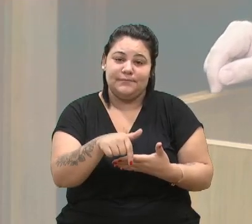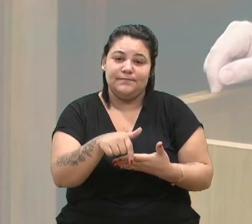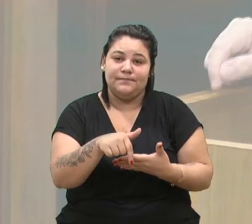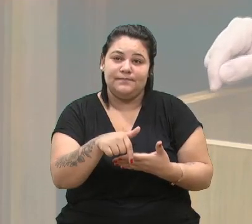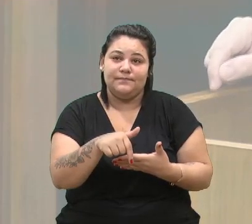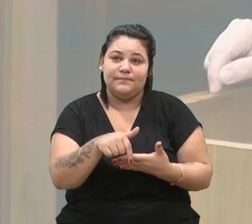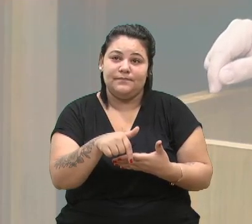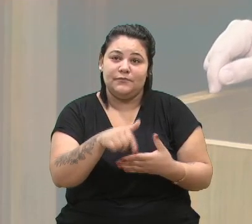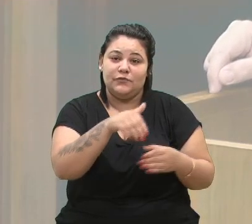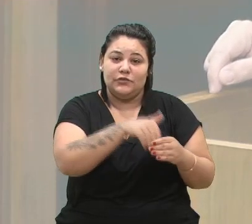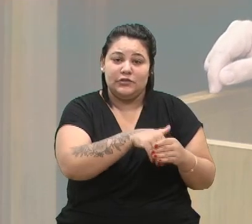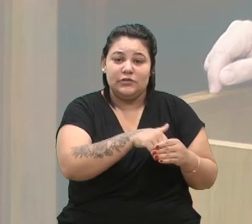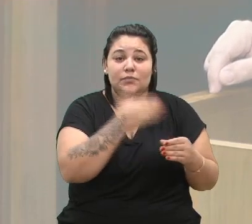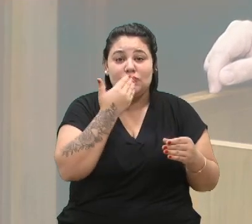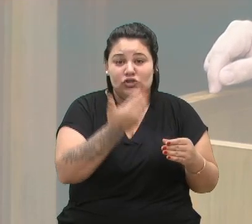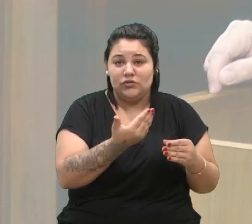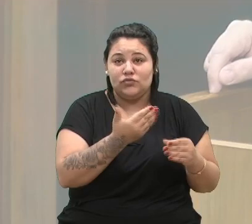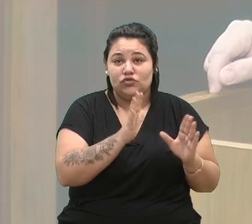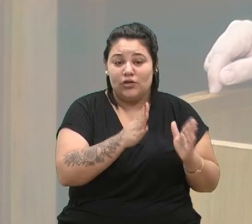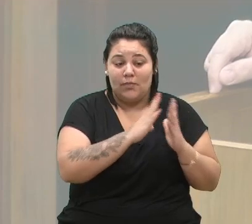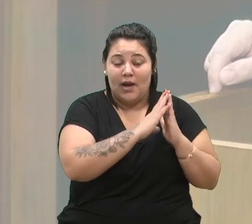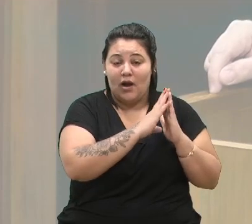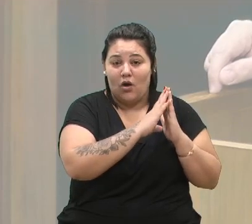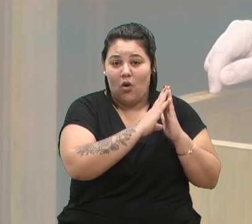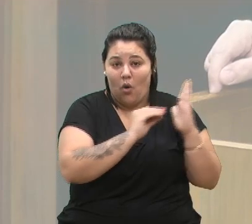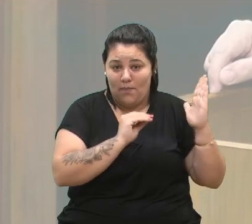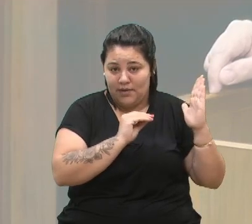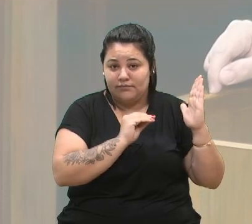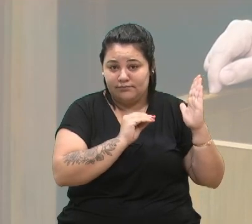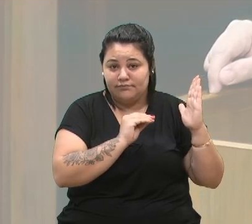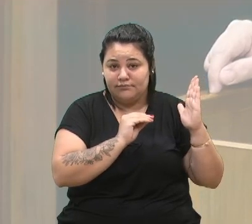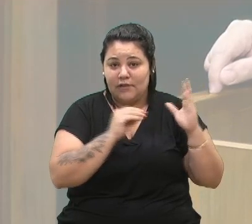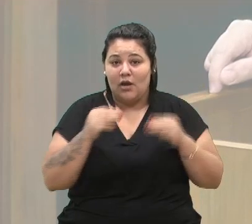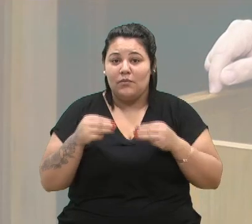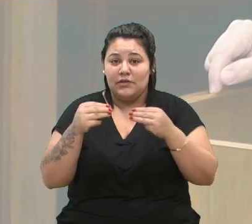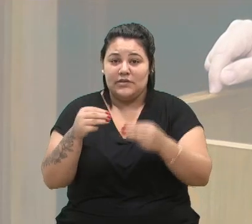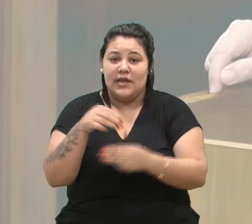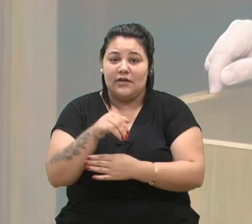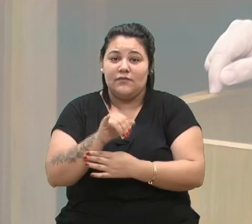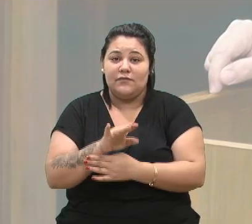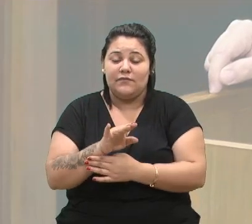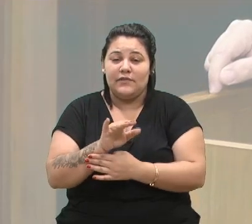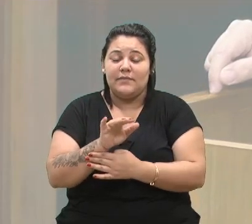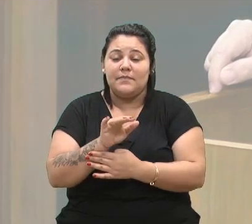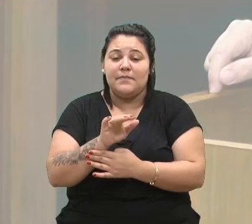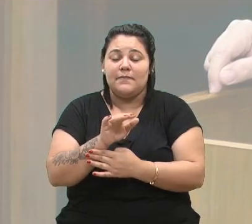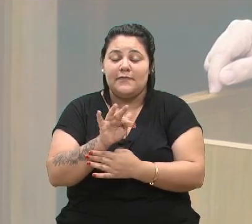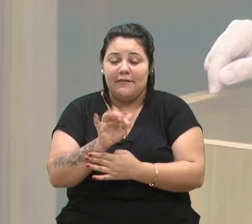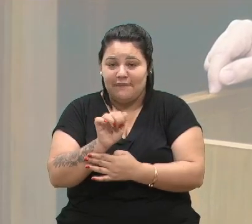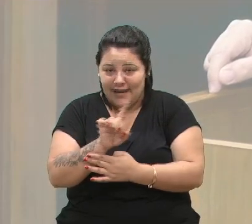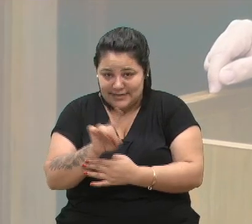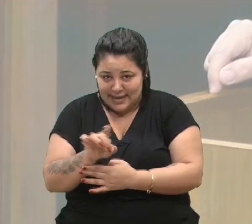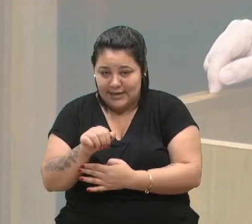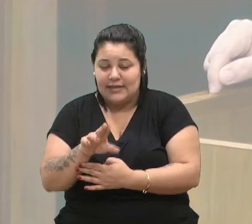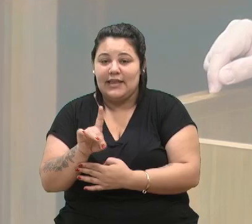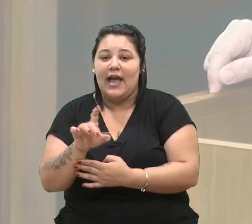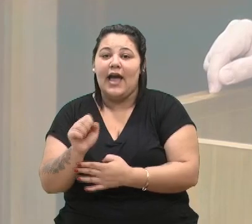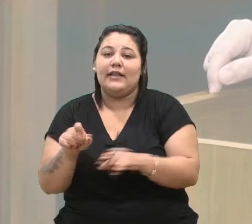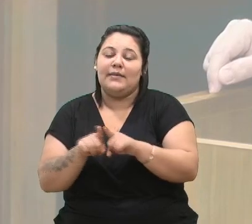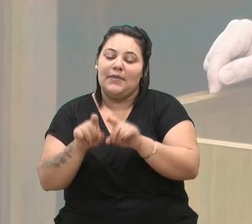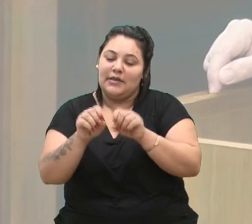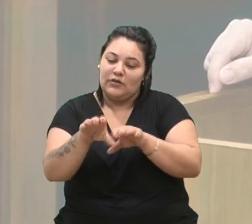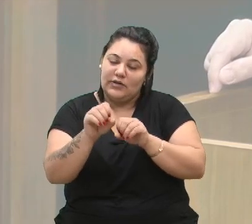a remessa de cópia ao Ministério da Fazenda, ao Ministério do Planejamento e Orçamento, ao Ministério da